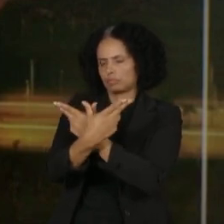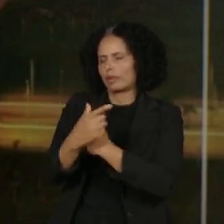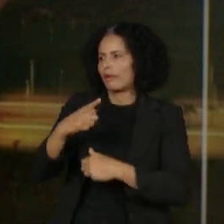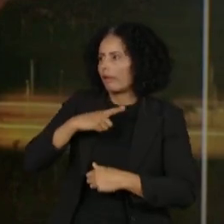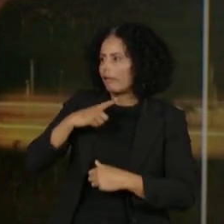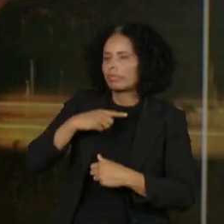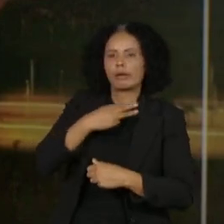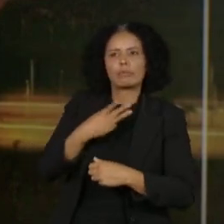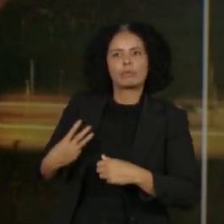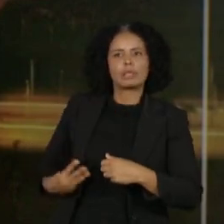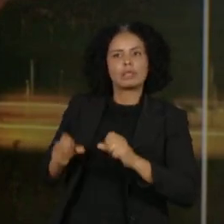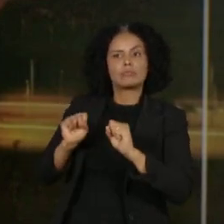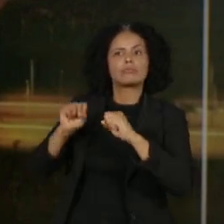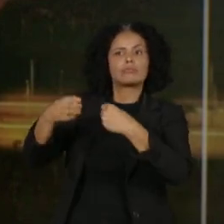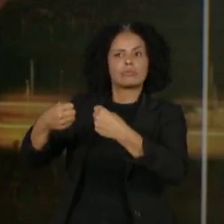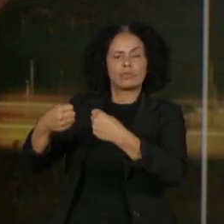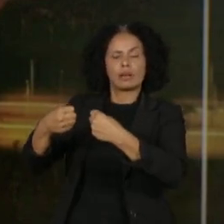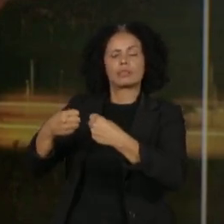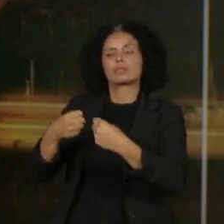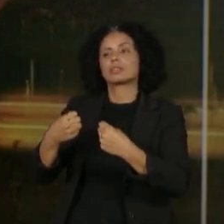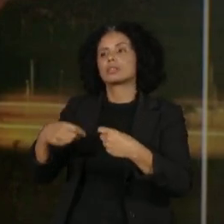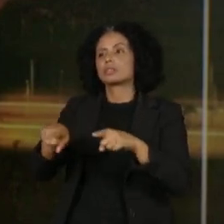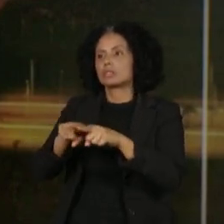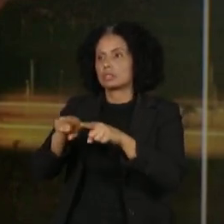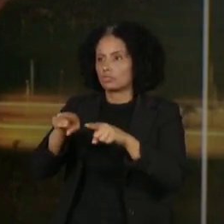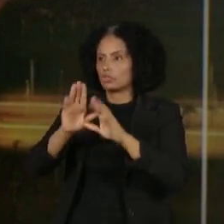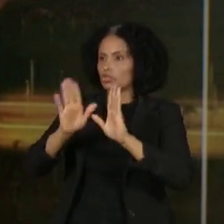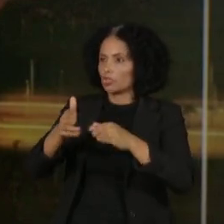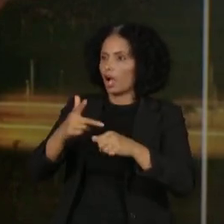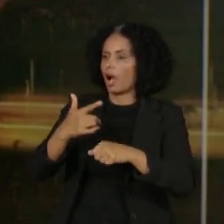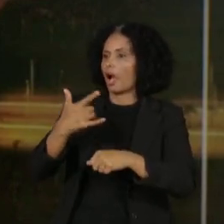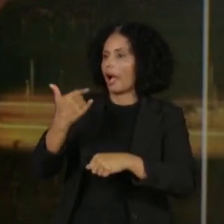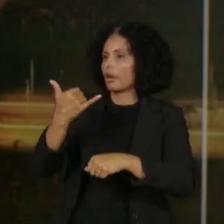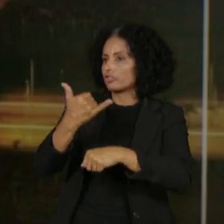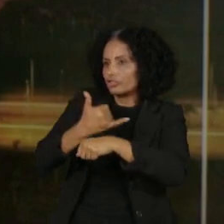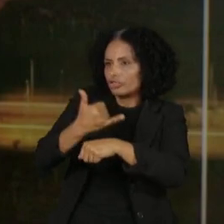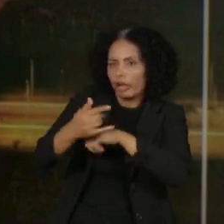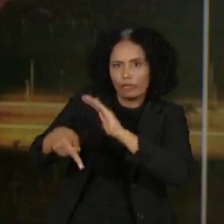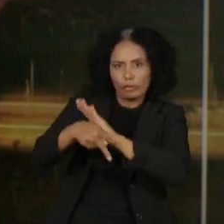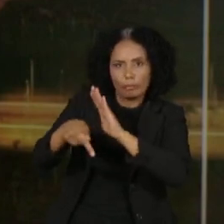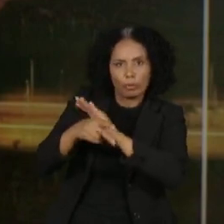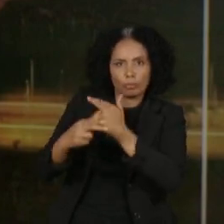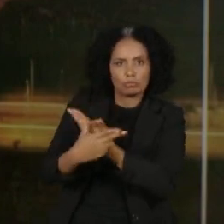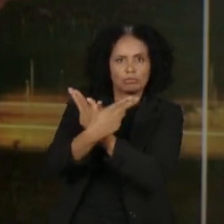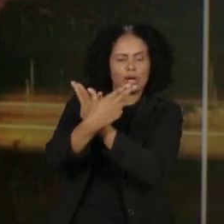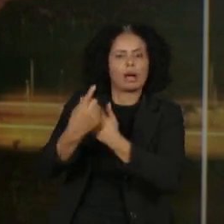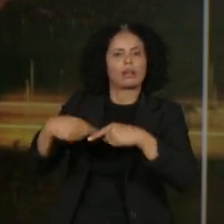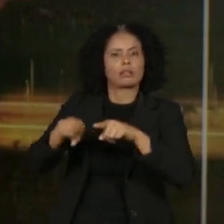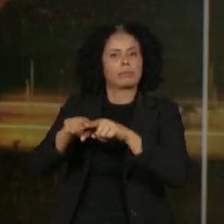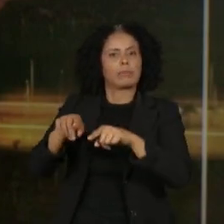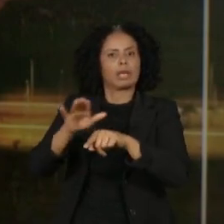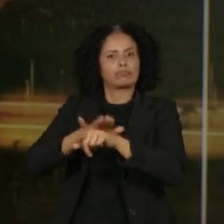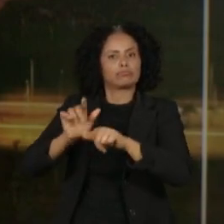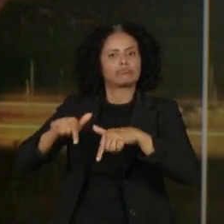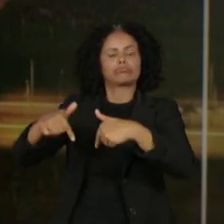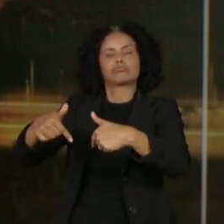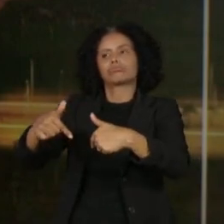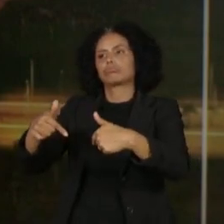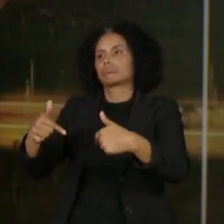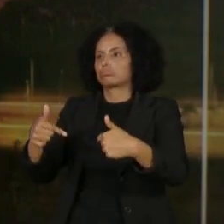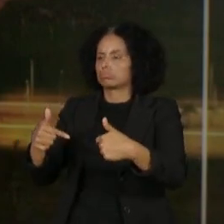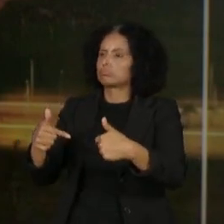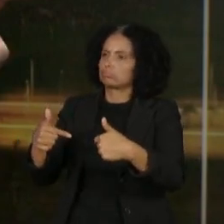tem coordenado essa ação das três Forças Armadas e tem tido a habilidade necessária nesse momento, inclusive, de